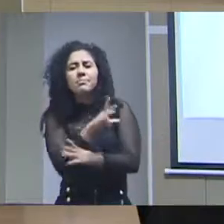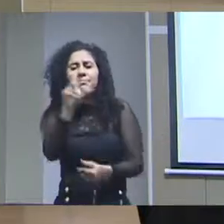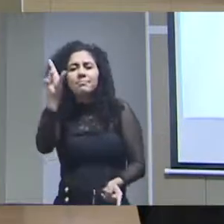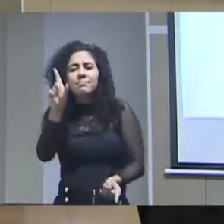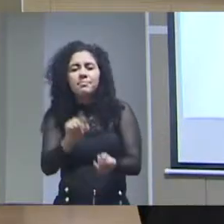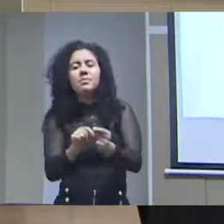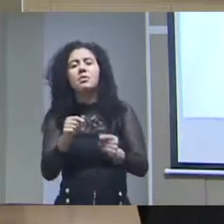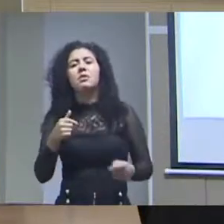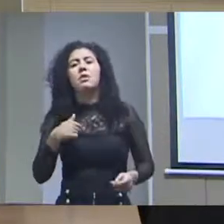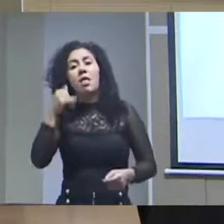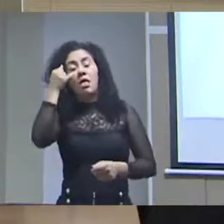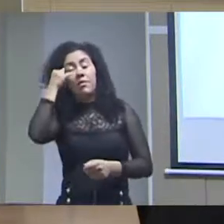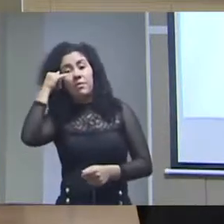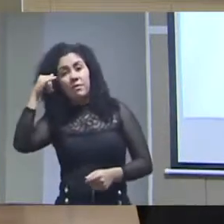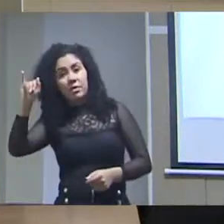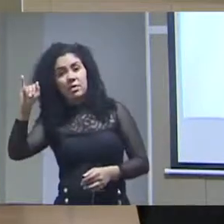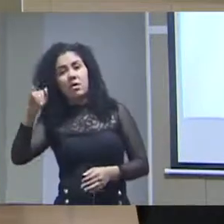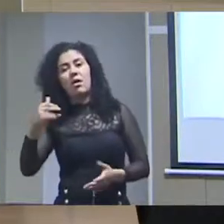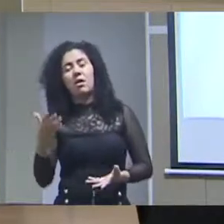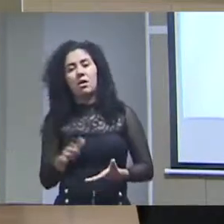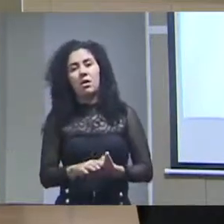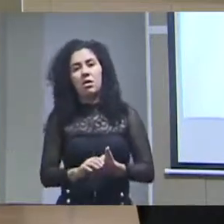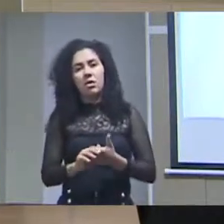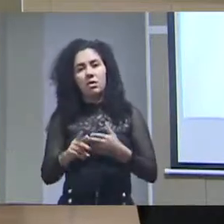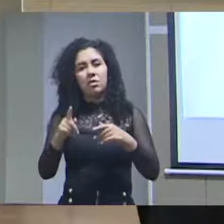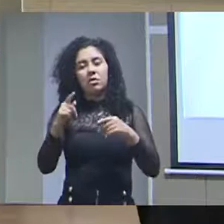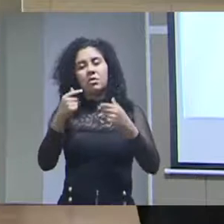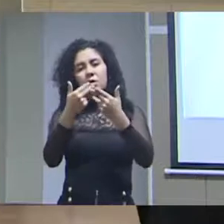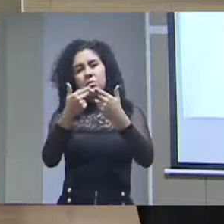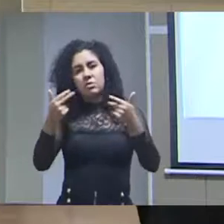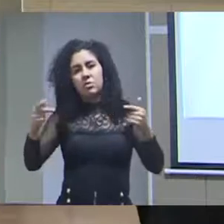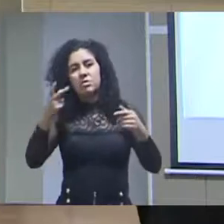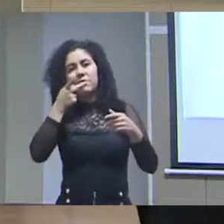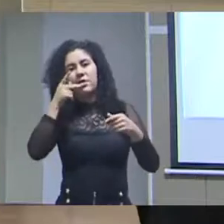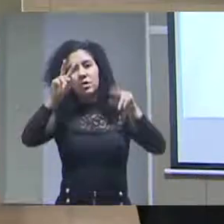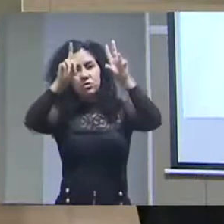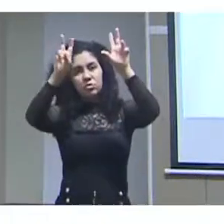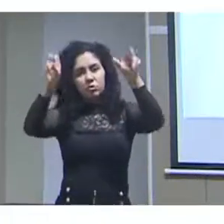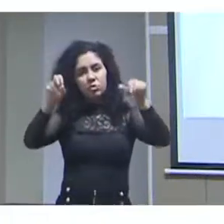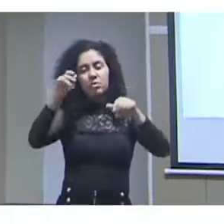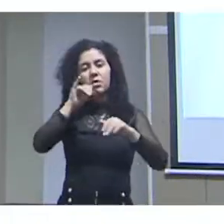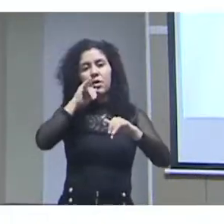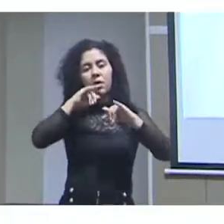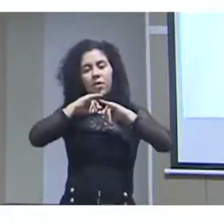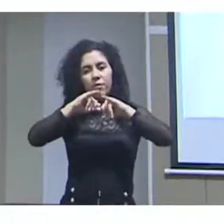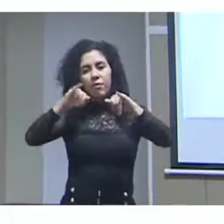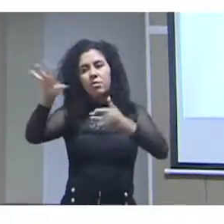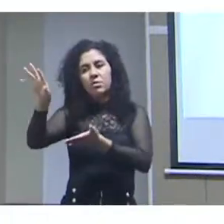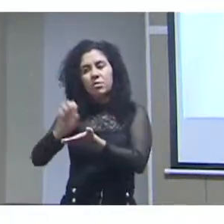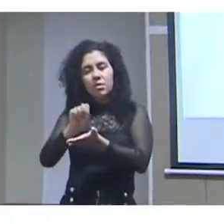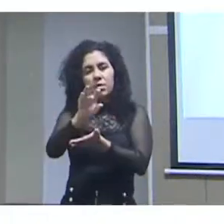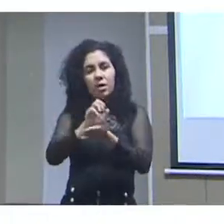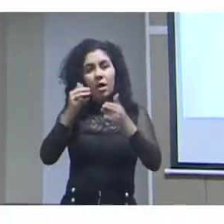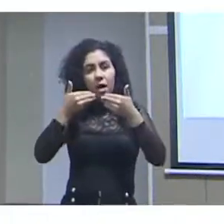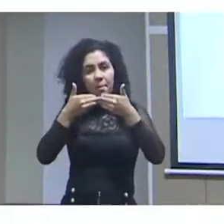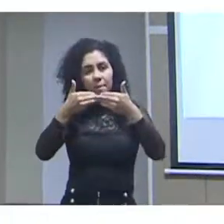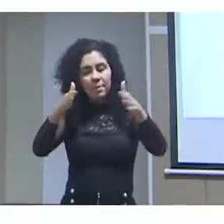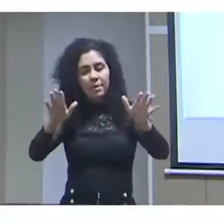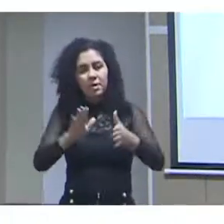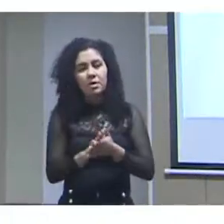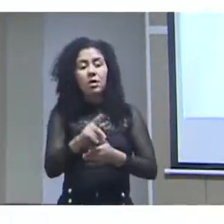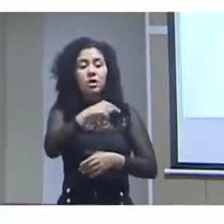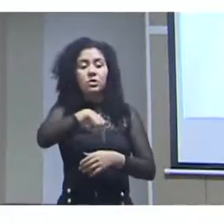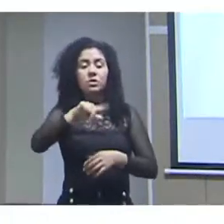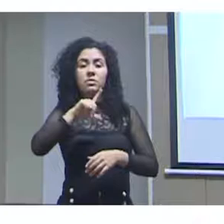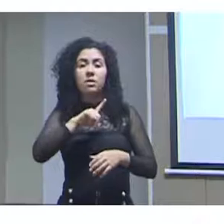para que a gente não evite, que é um dos objetivos dos dados abertos, também da informação aberta, um esforço redundante, o IBICT está